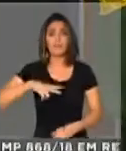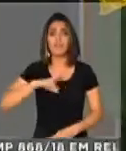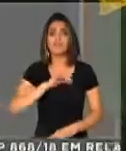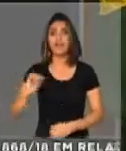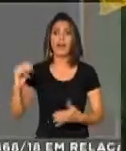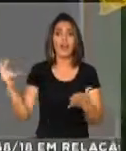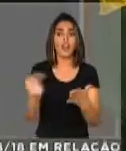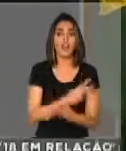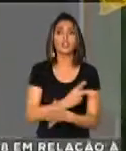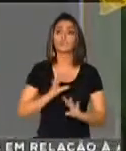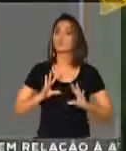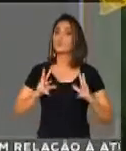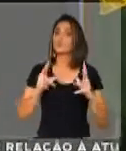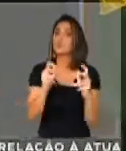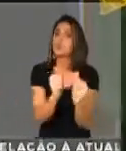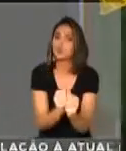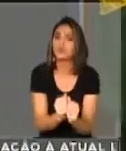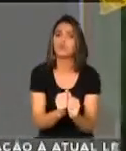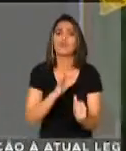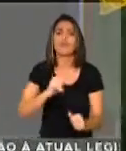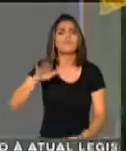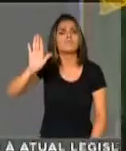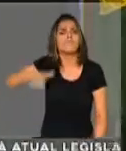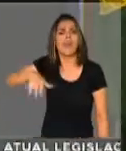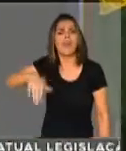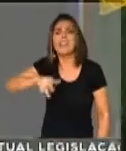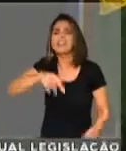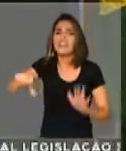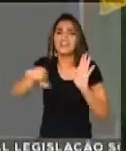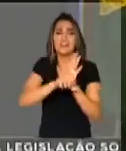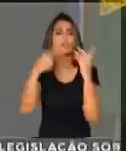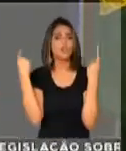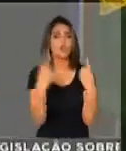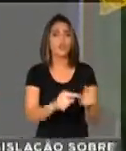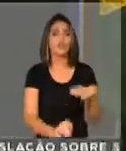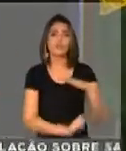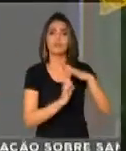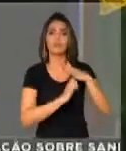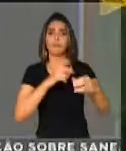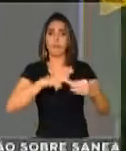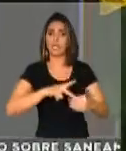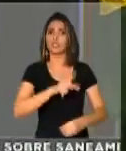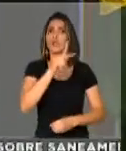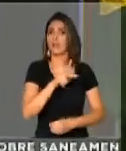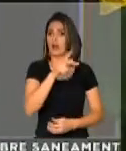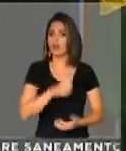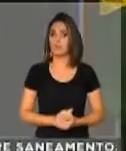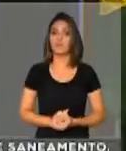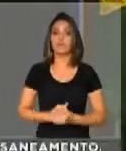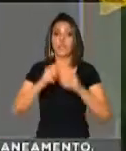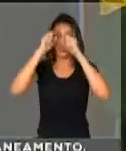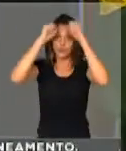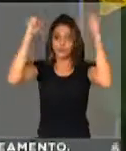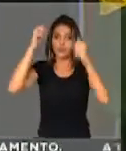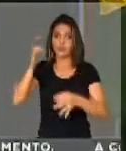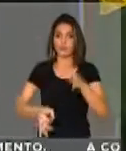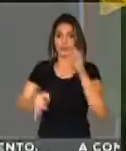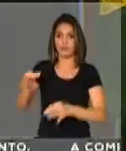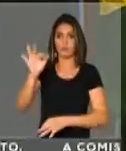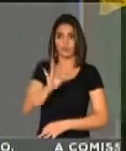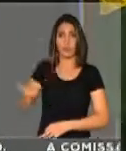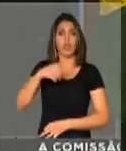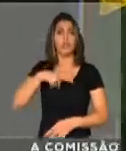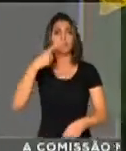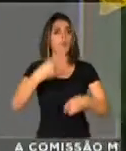na bacia das almas, como todas elas. Isso é que é crime verdadeiro contra a Petrobras. Há uma decisão, inclusive do Supremo, do ministro Lewandowski,